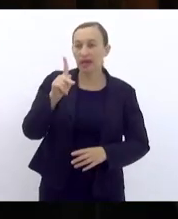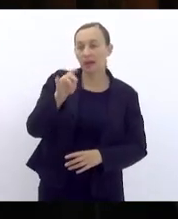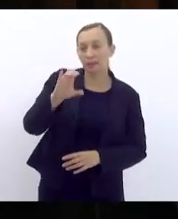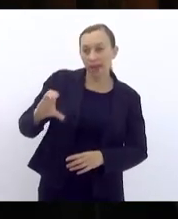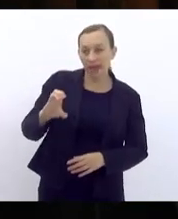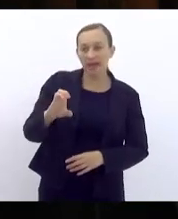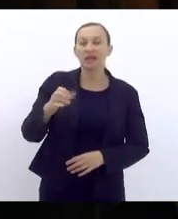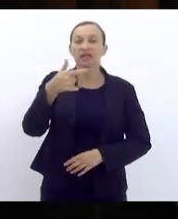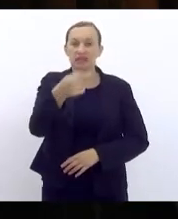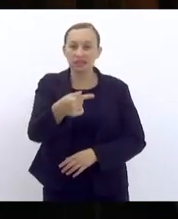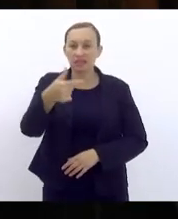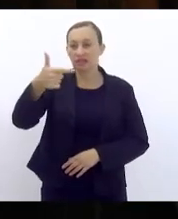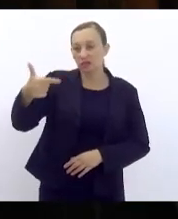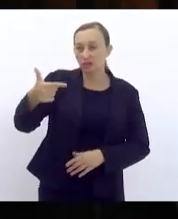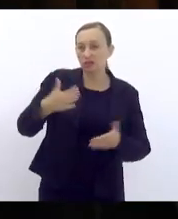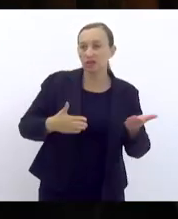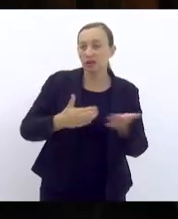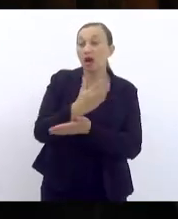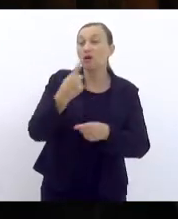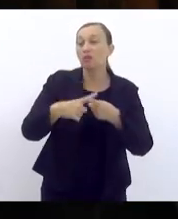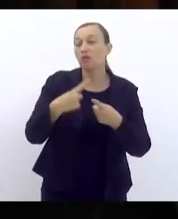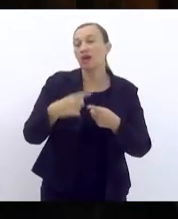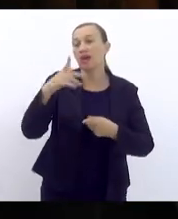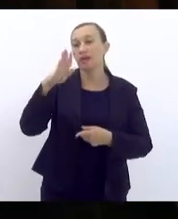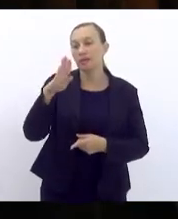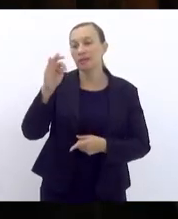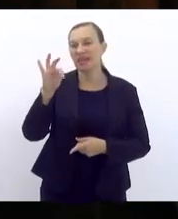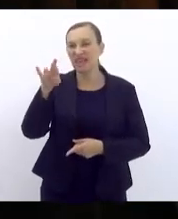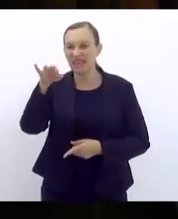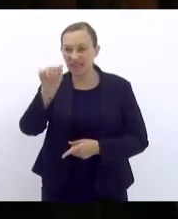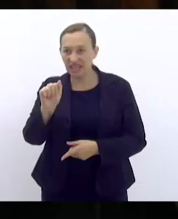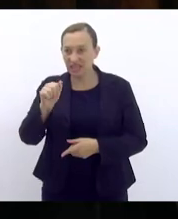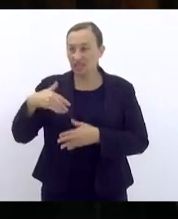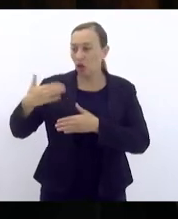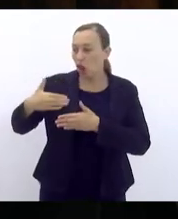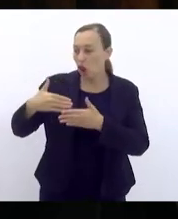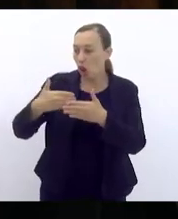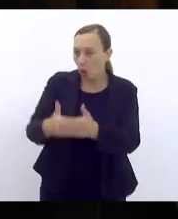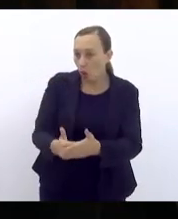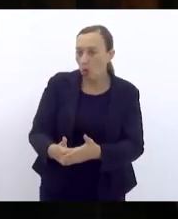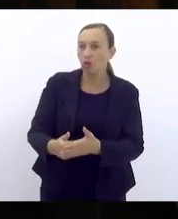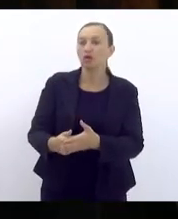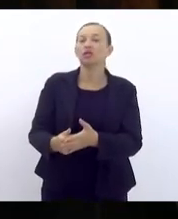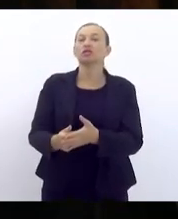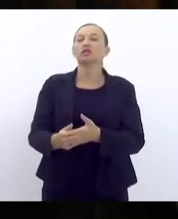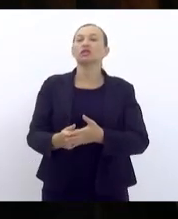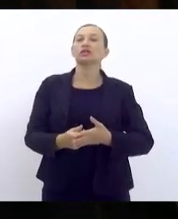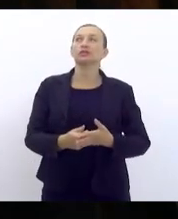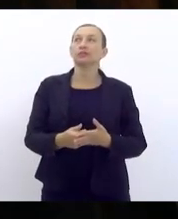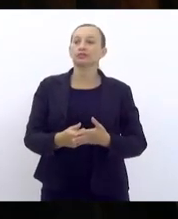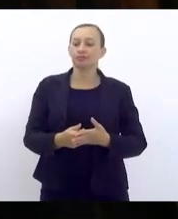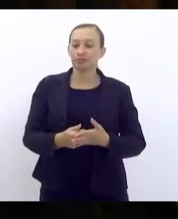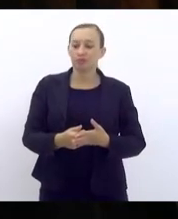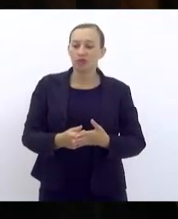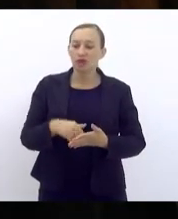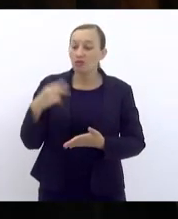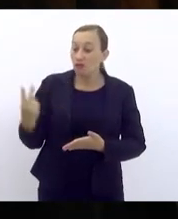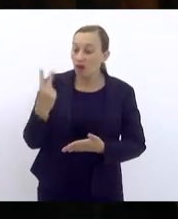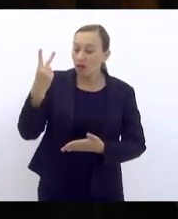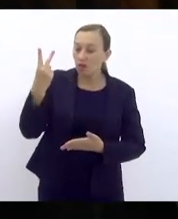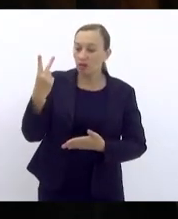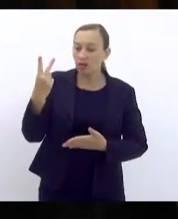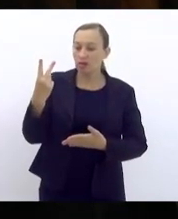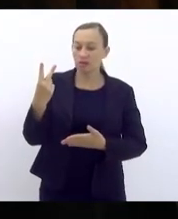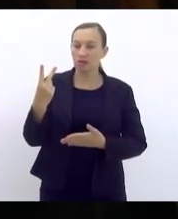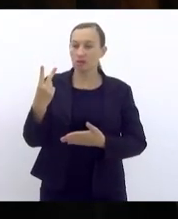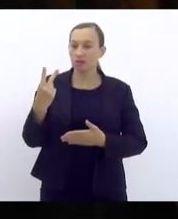aprovada, porque Benedita, inclusive, embora tenha uma longa e, muitas vezes, valorosa carreira